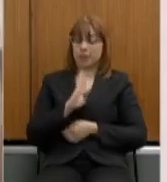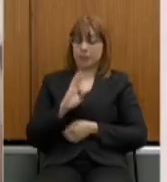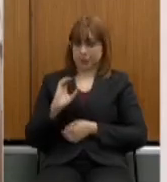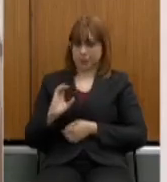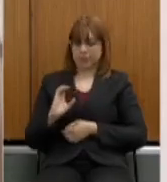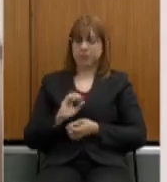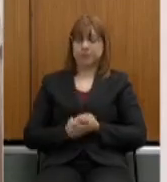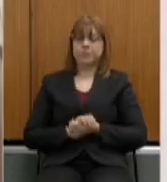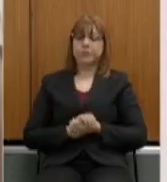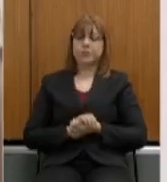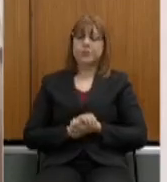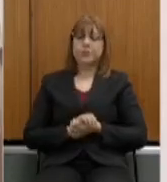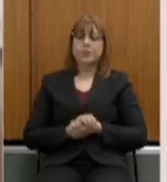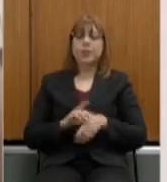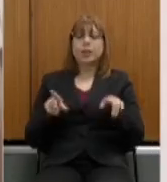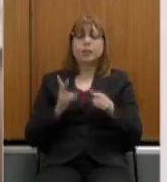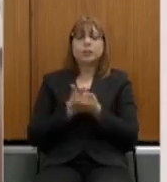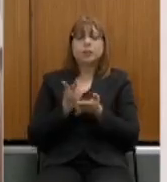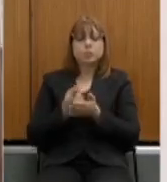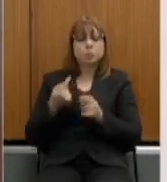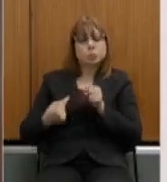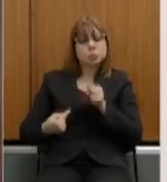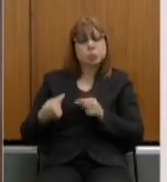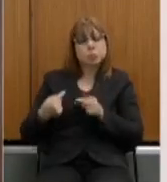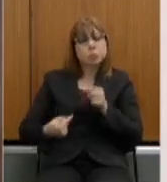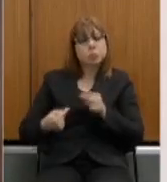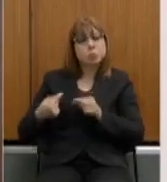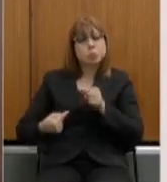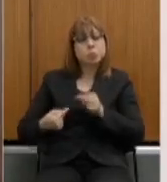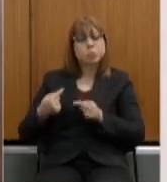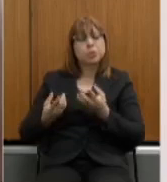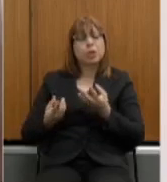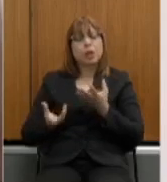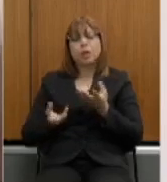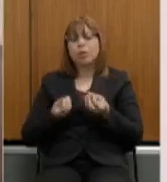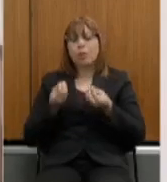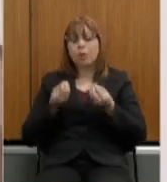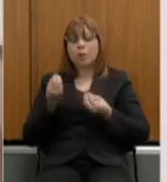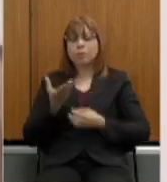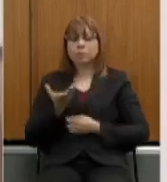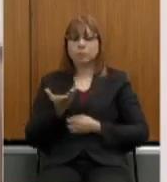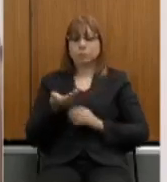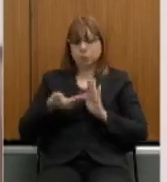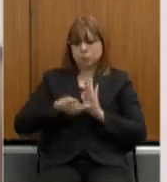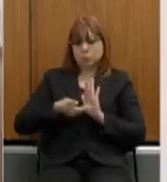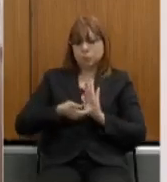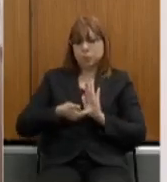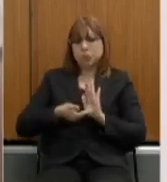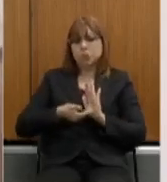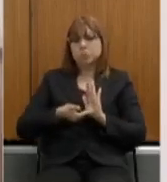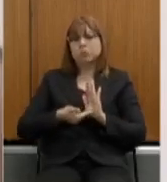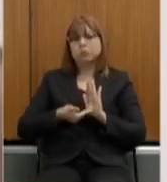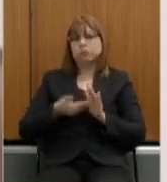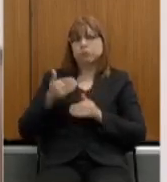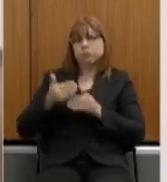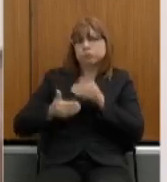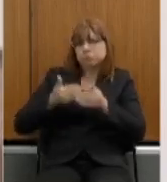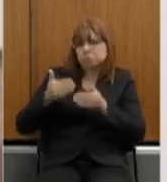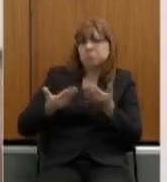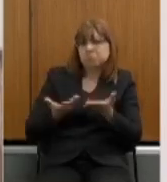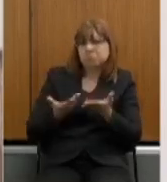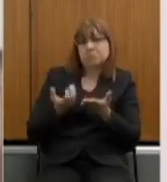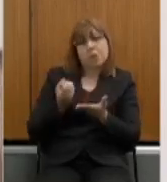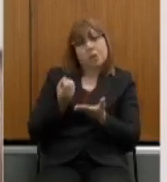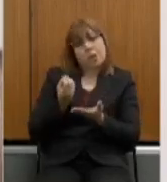sempre ficou a disputa sobre o quanto a Câmara Federal iria ou não avançar com relação